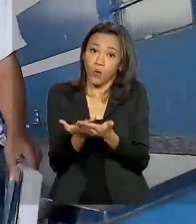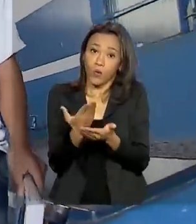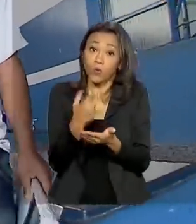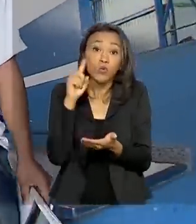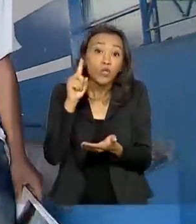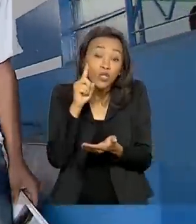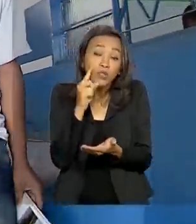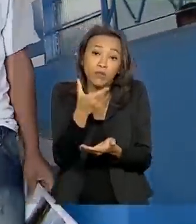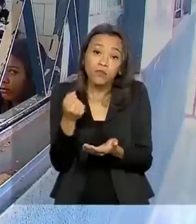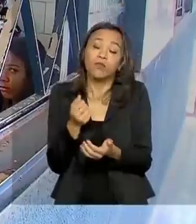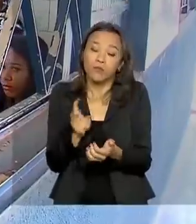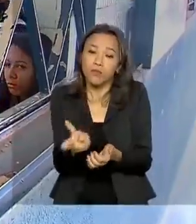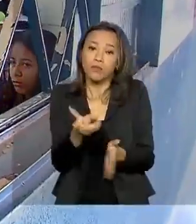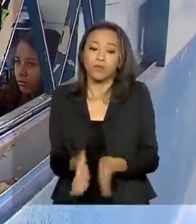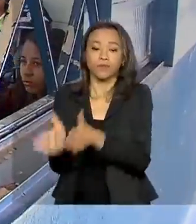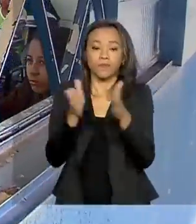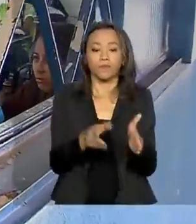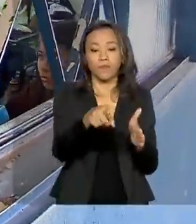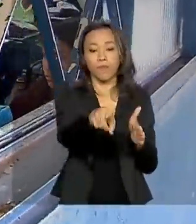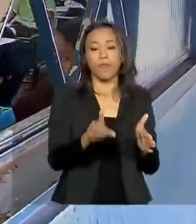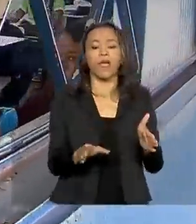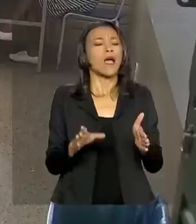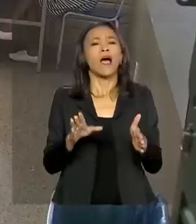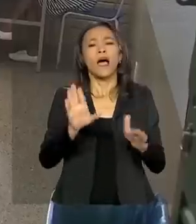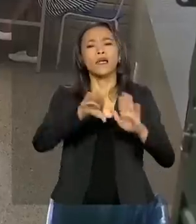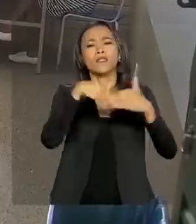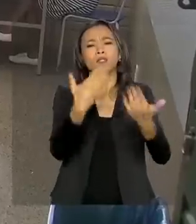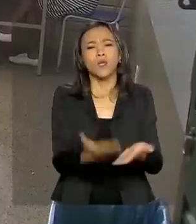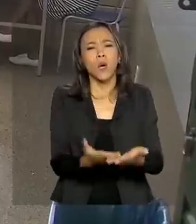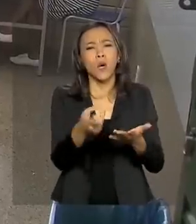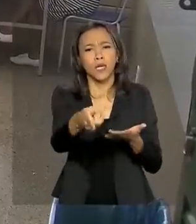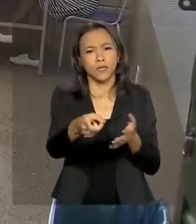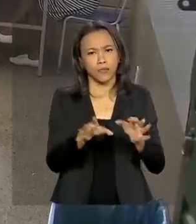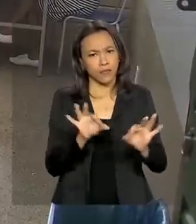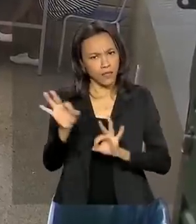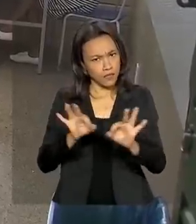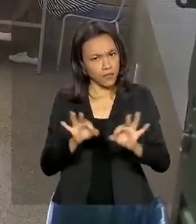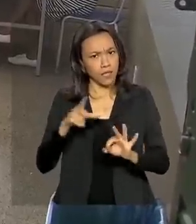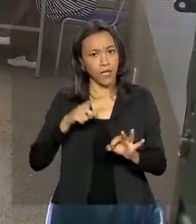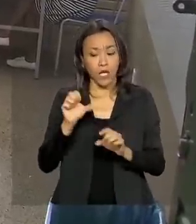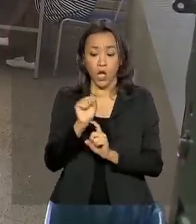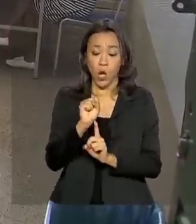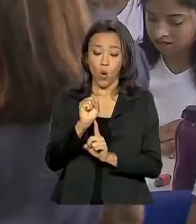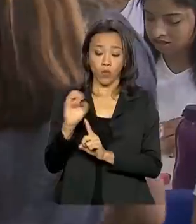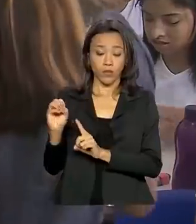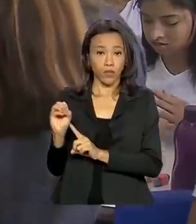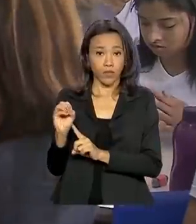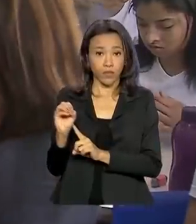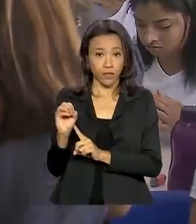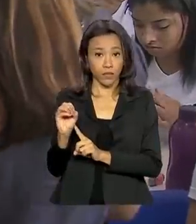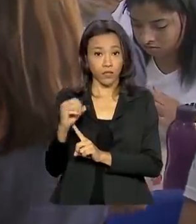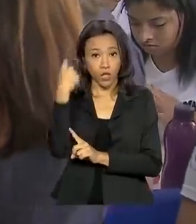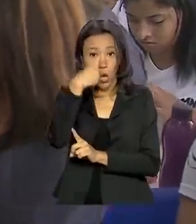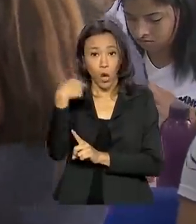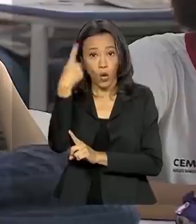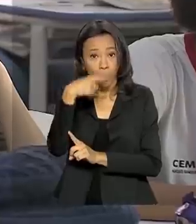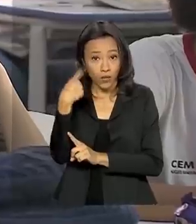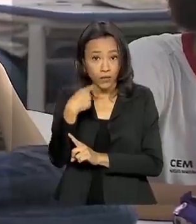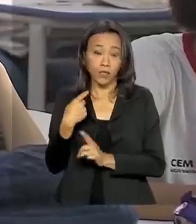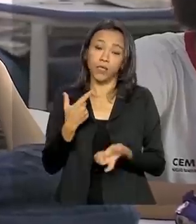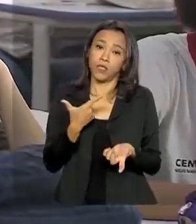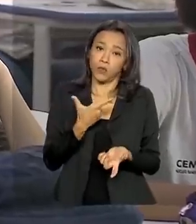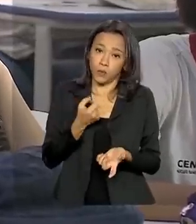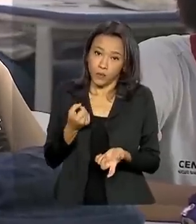prática, as escolas vão poder distribuir a carga horária anual prevista por lei de 800 horas em menos dias letivos.